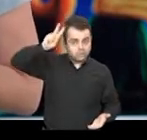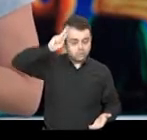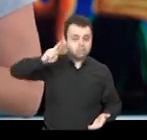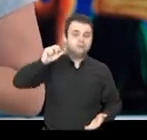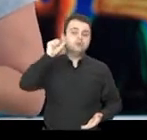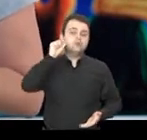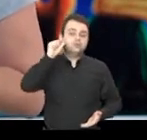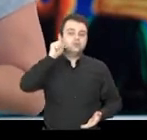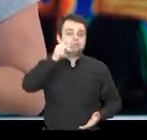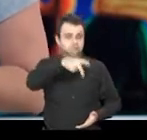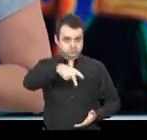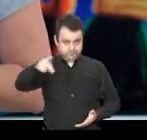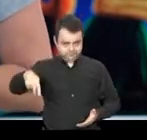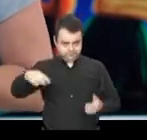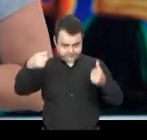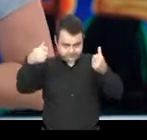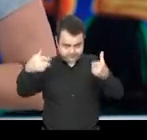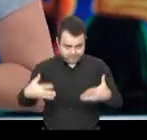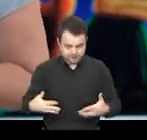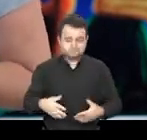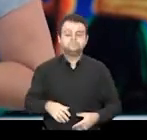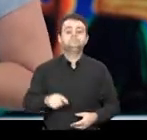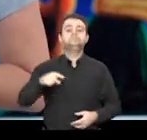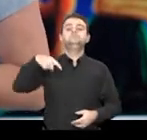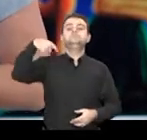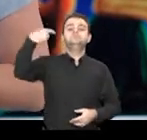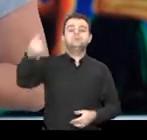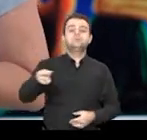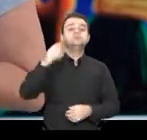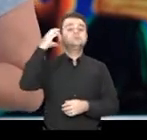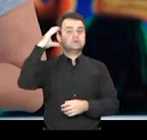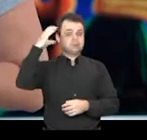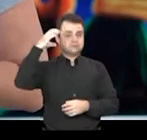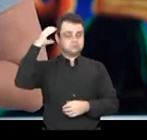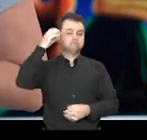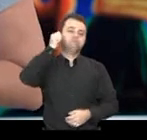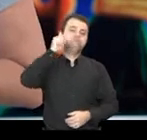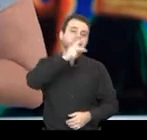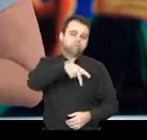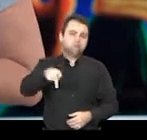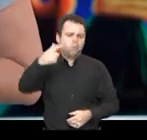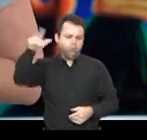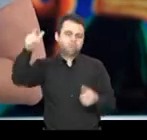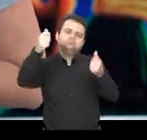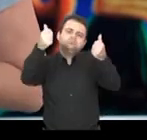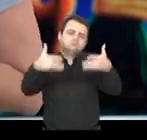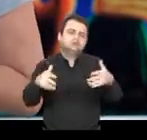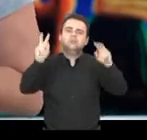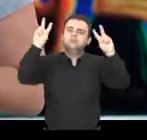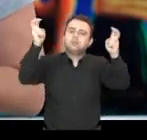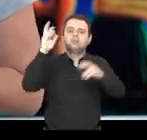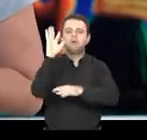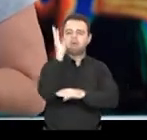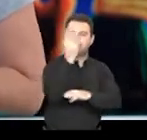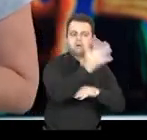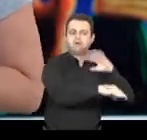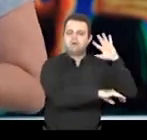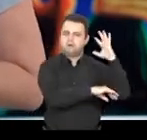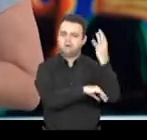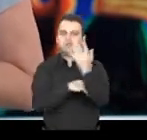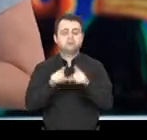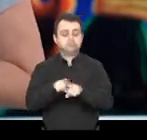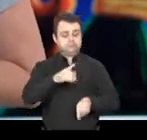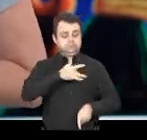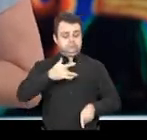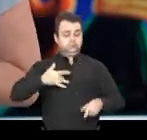leitura com a professora Catiuzzi. Teremos também aula de ciências com a professora Cecília, falando sobre meio ambiente